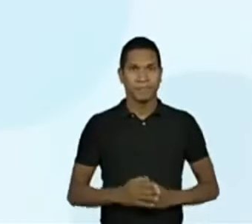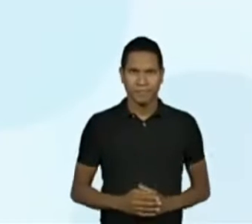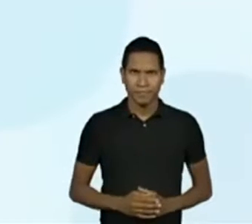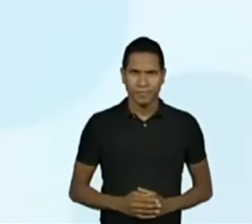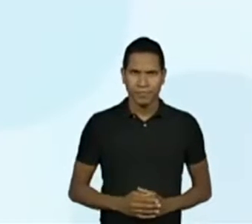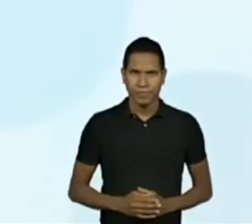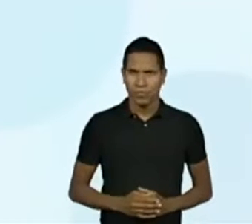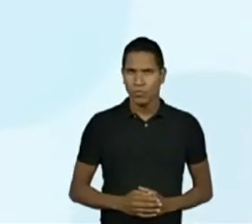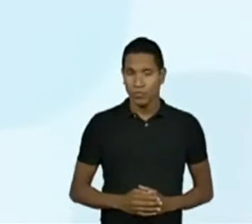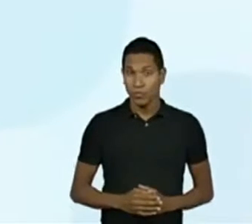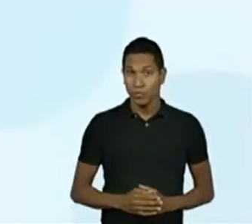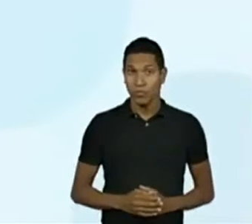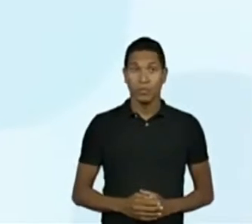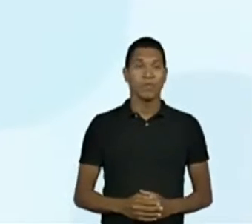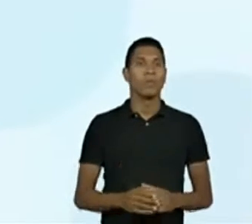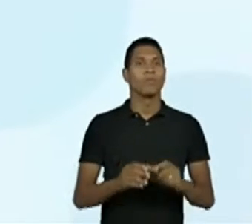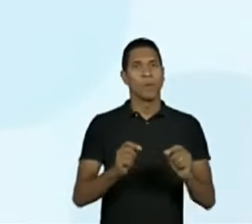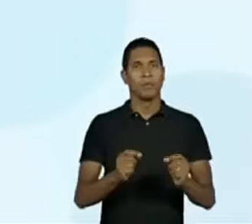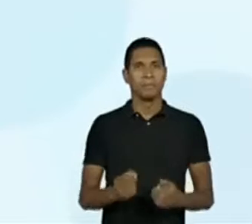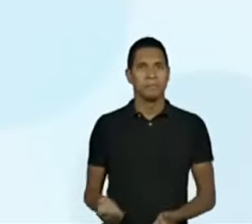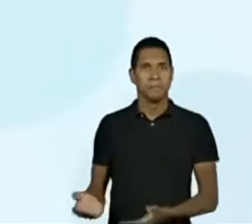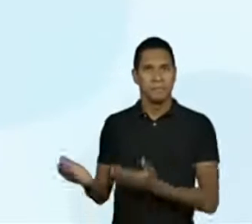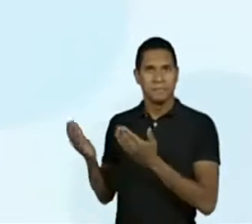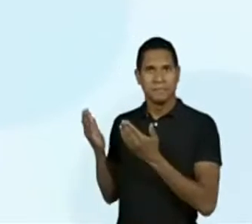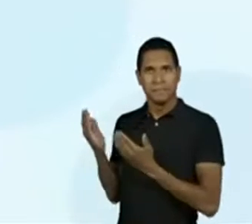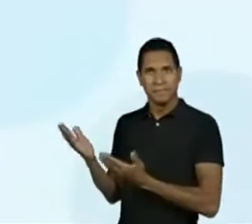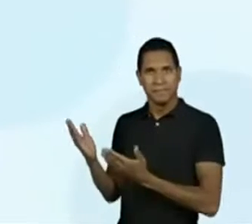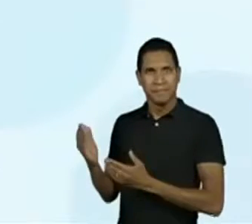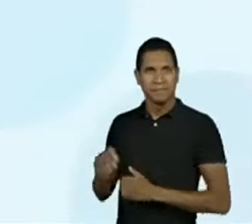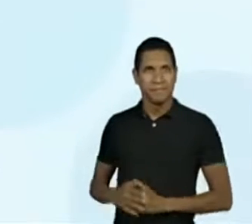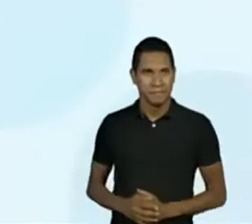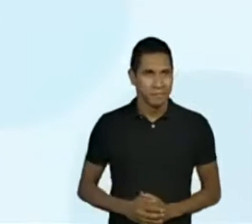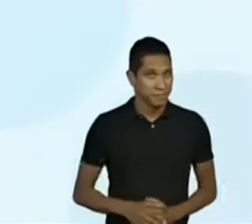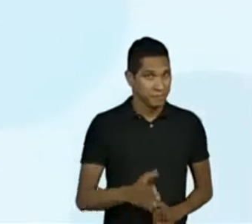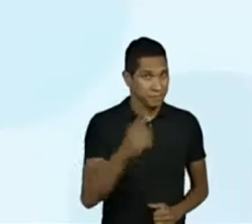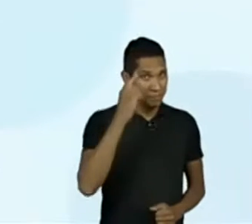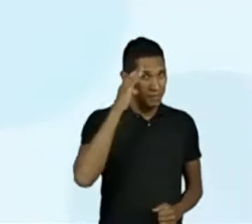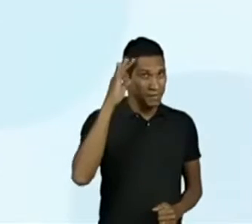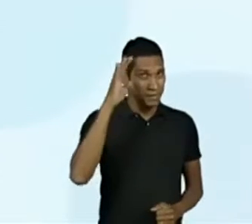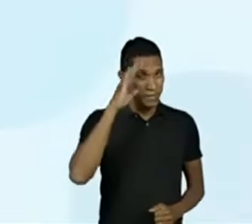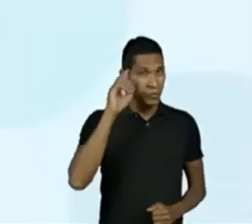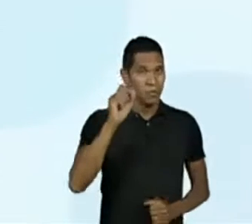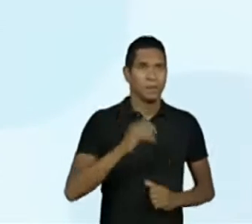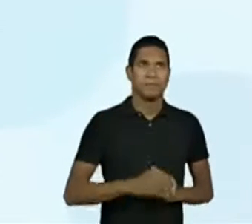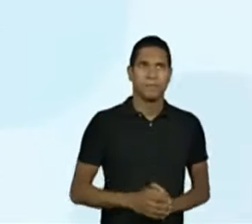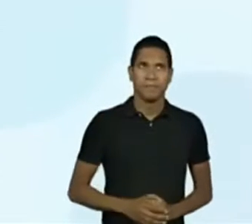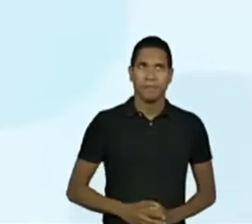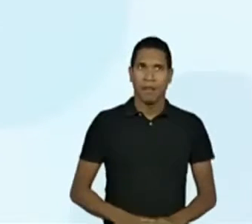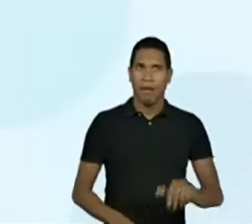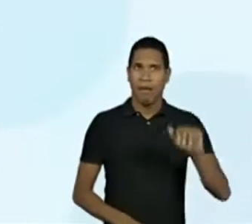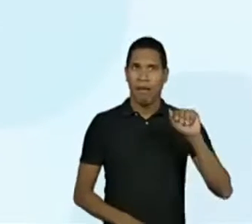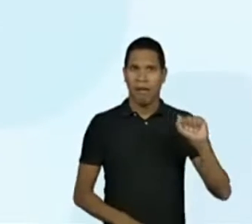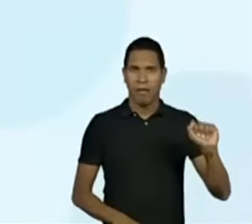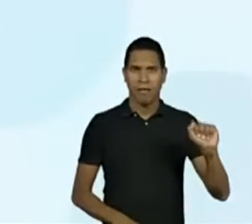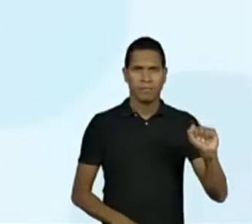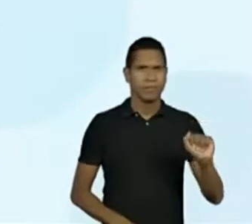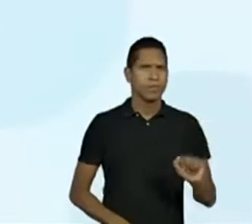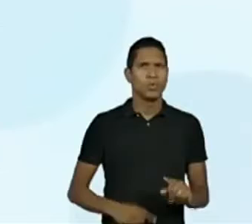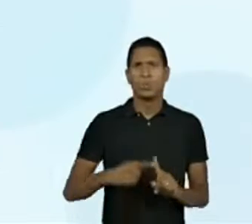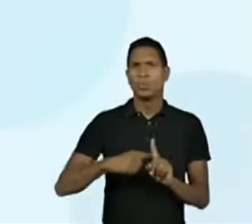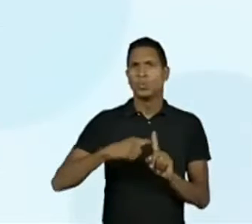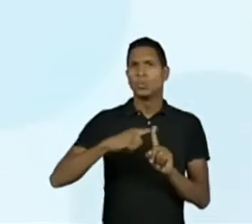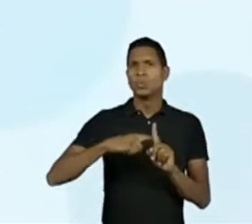Então, o painel marcava isso. Vamos pensar. Quantos graus Celsius